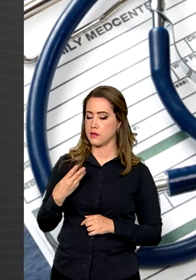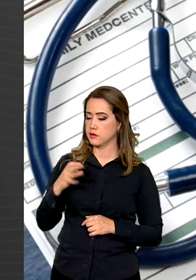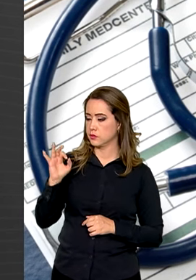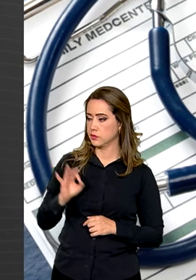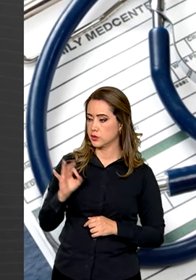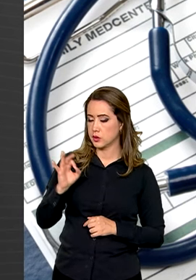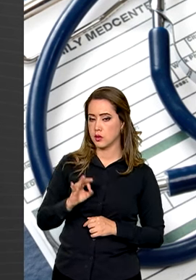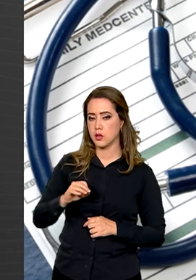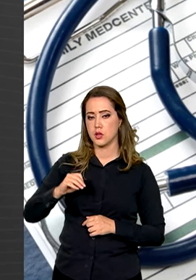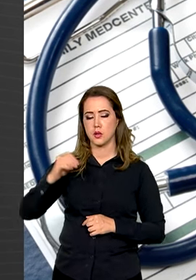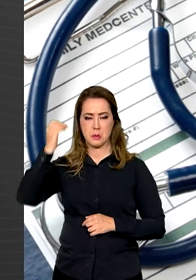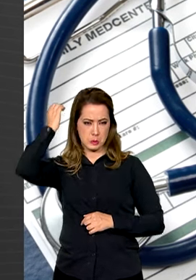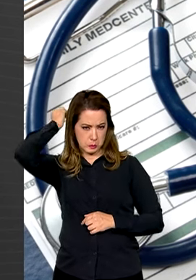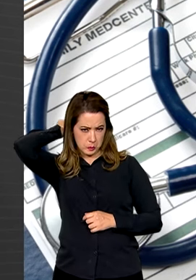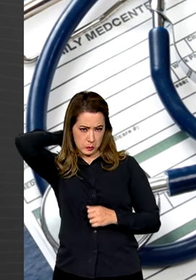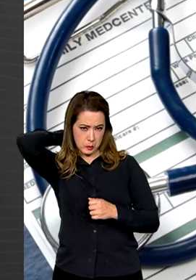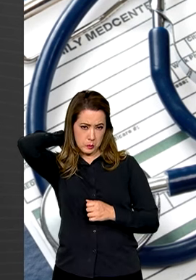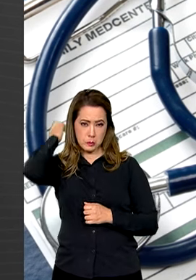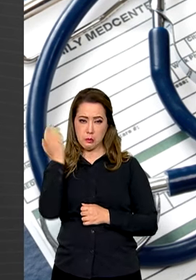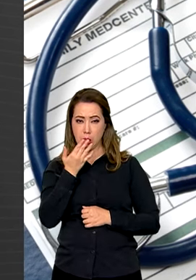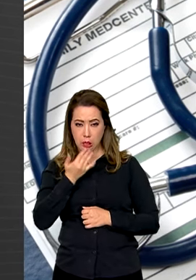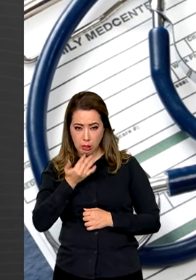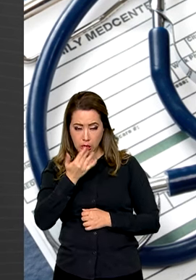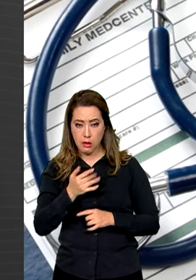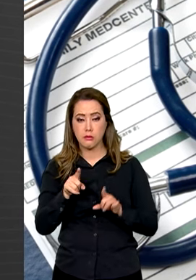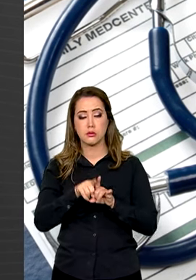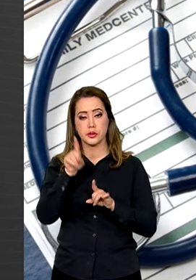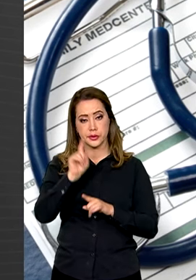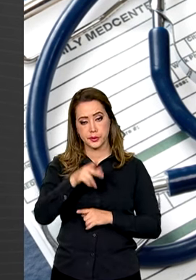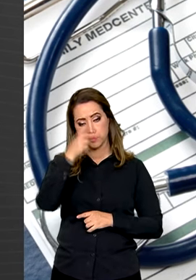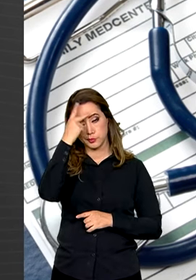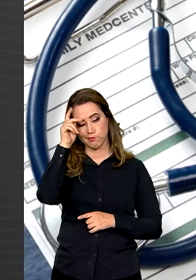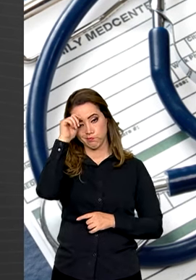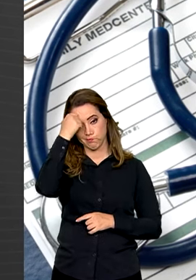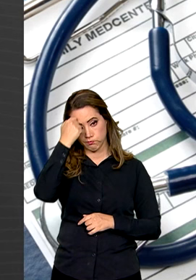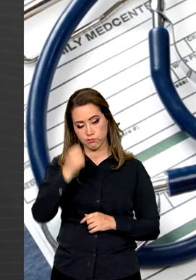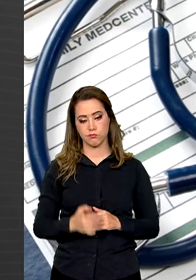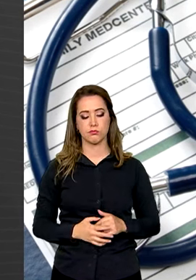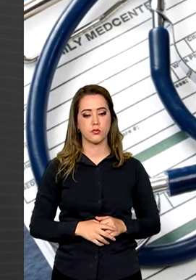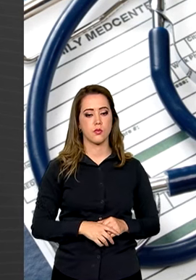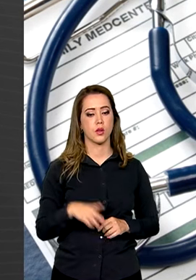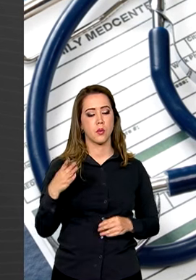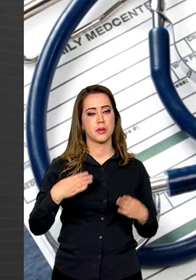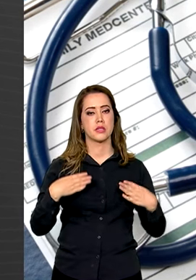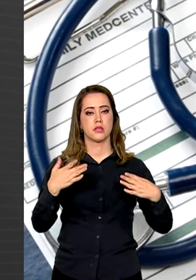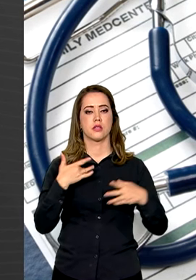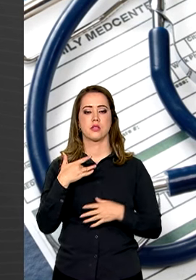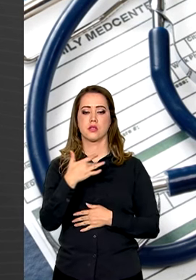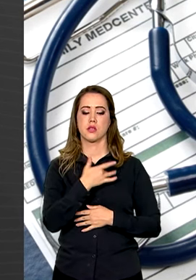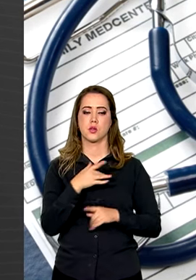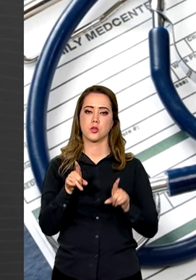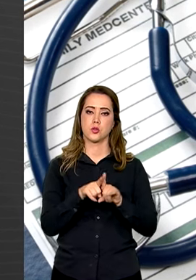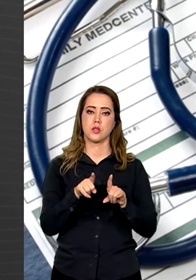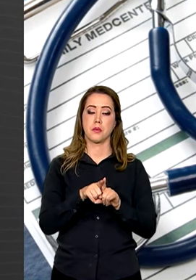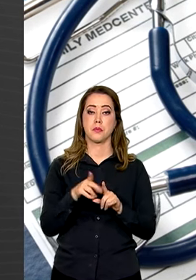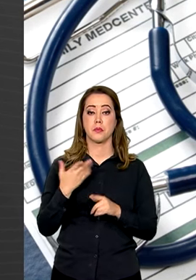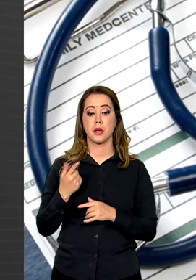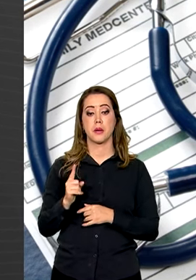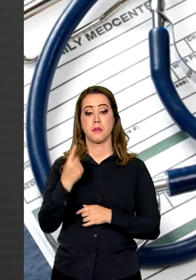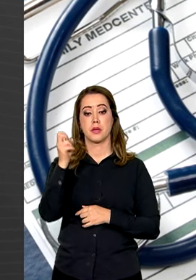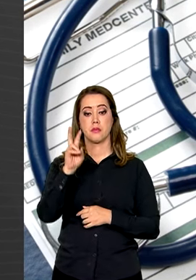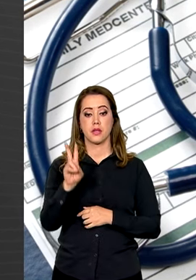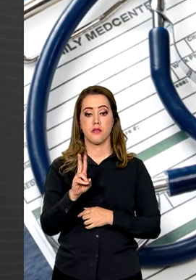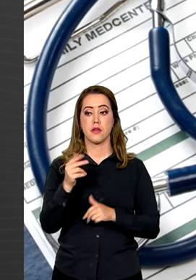O Ministério da Saúde também sistematizou pela primeira vez dados sobre a doença falciforme e